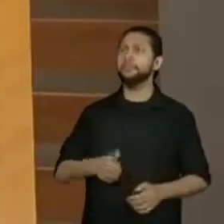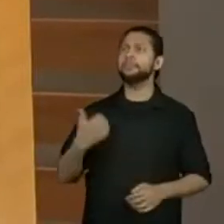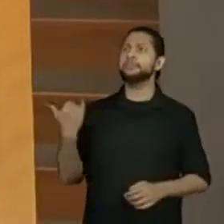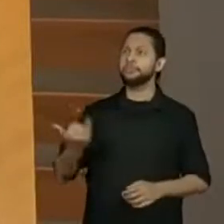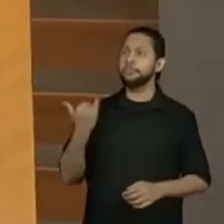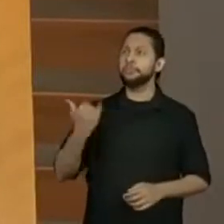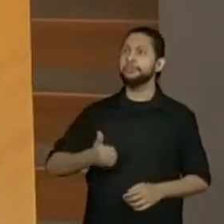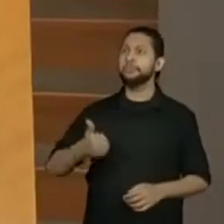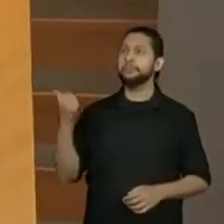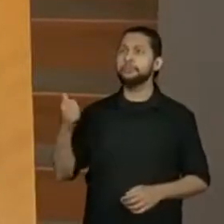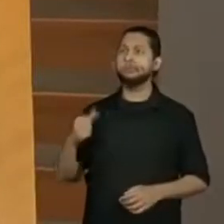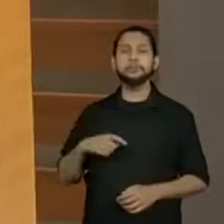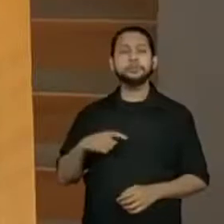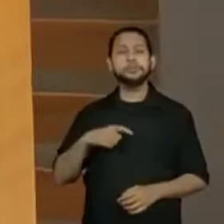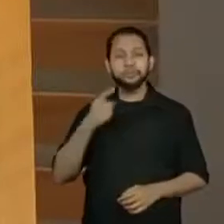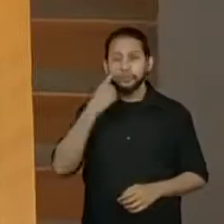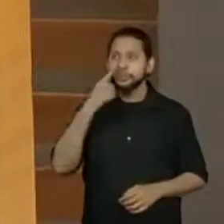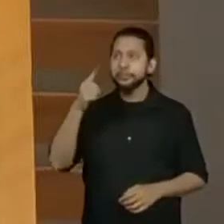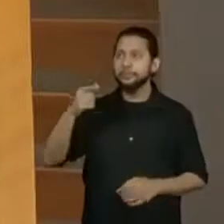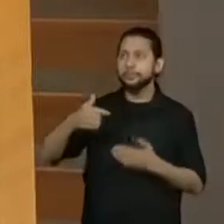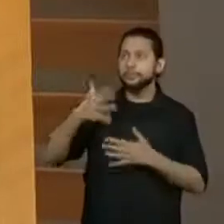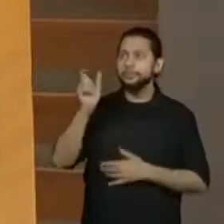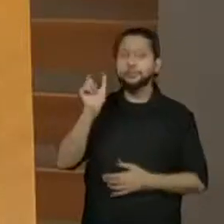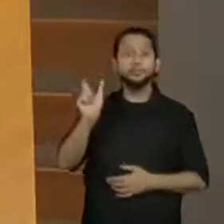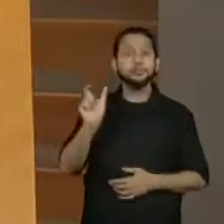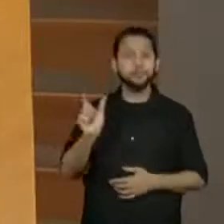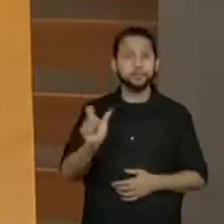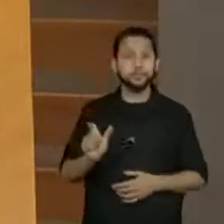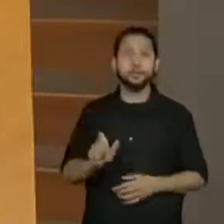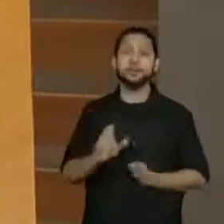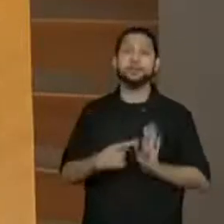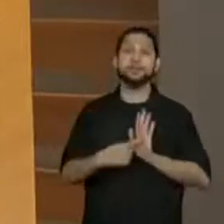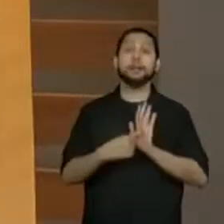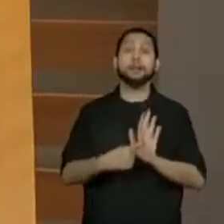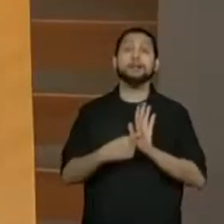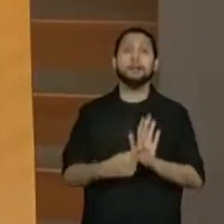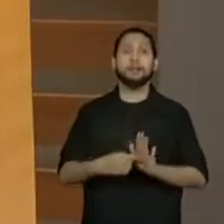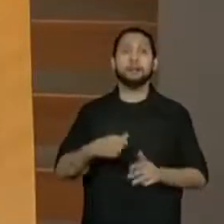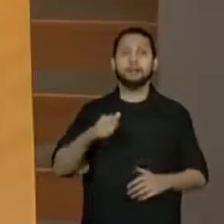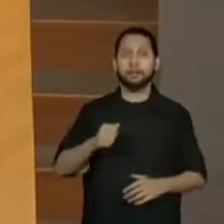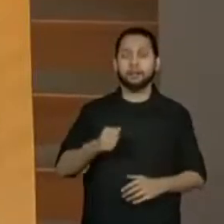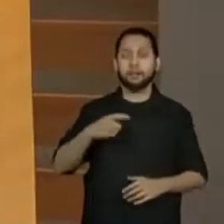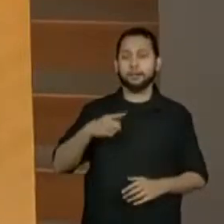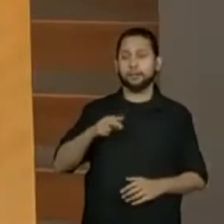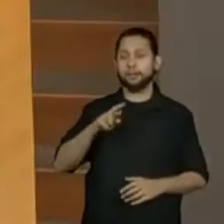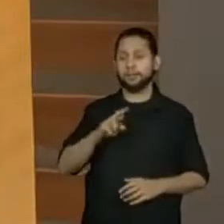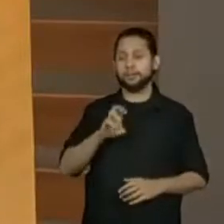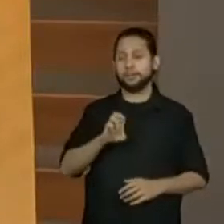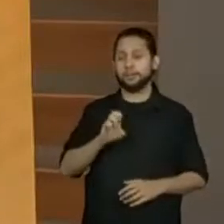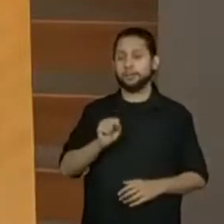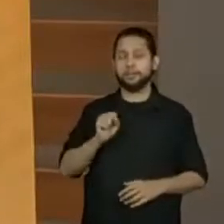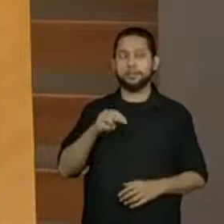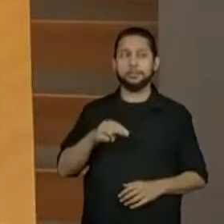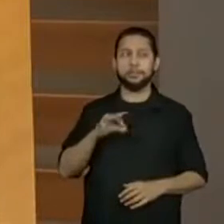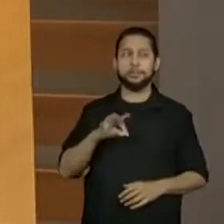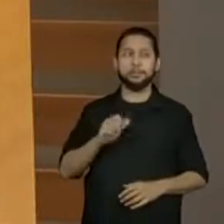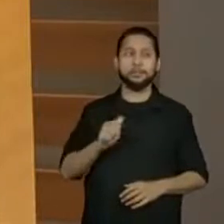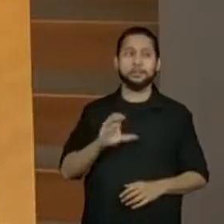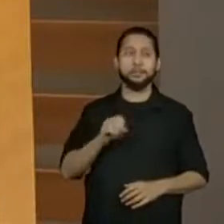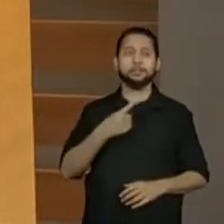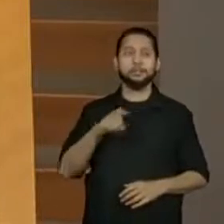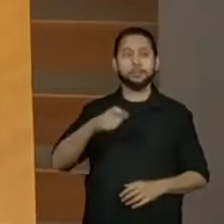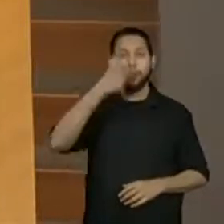Eu vi uma palavrinha legal lá, o pessoal falando de apresentação na saudação. Eu também posso